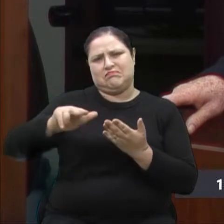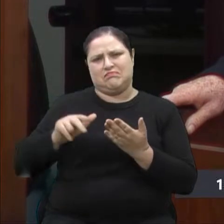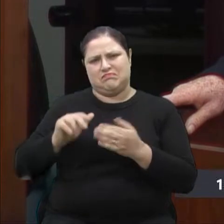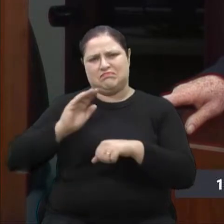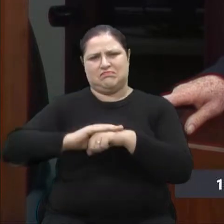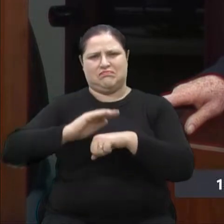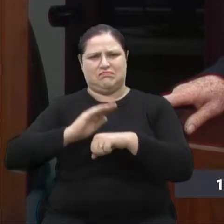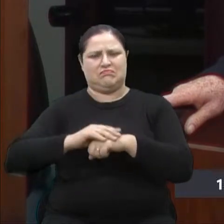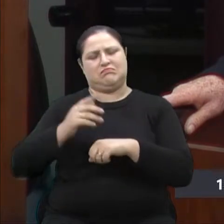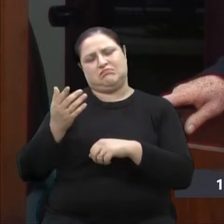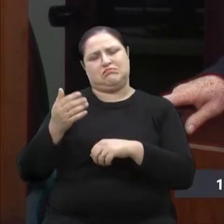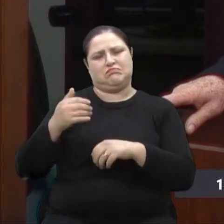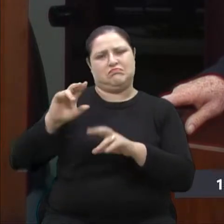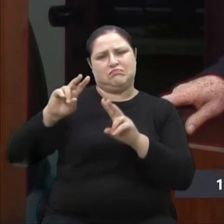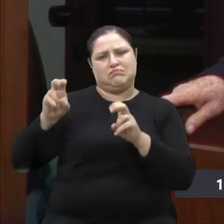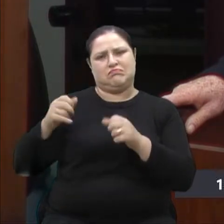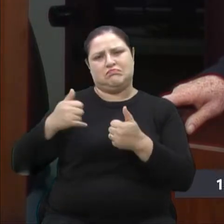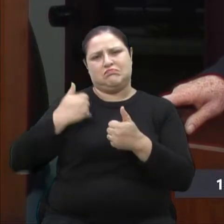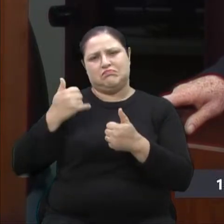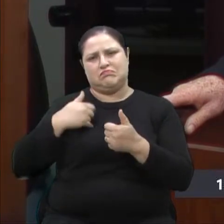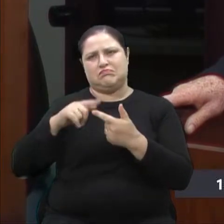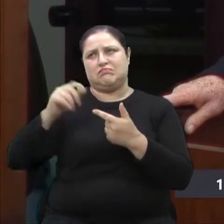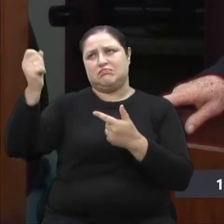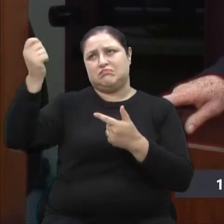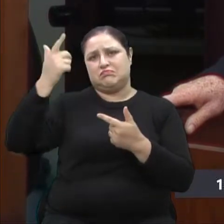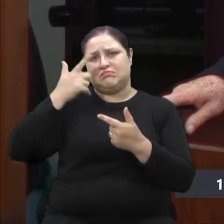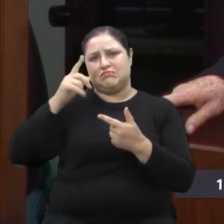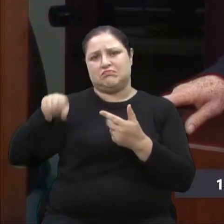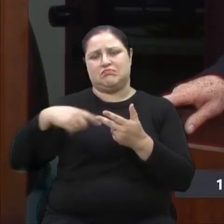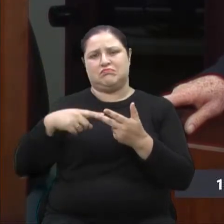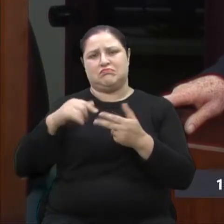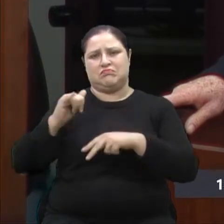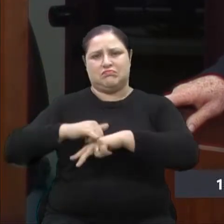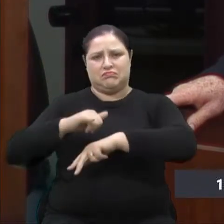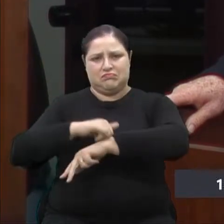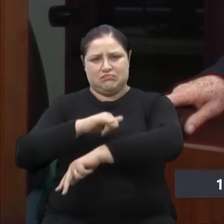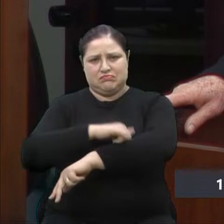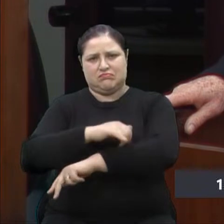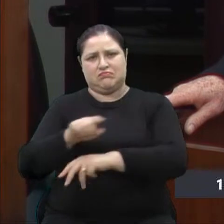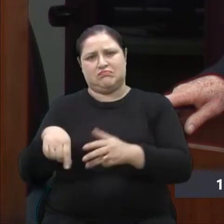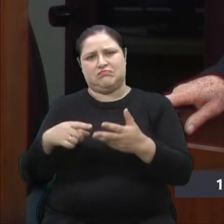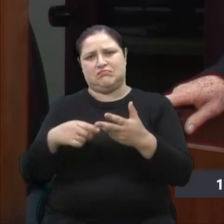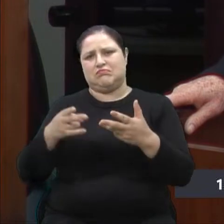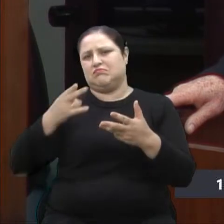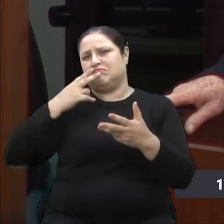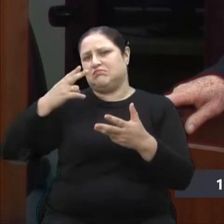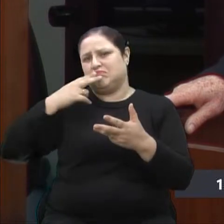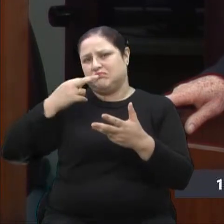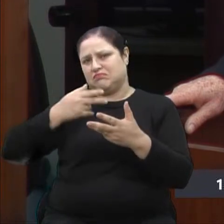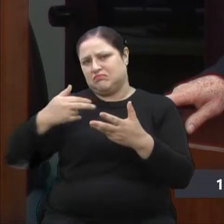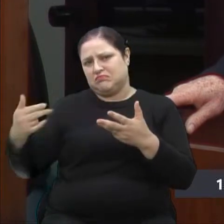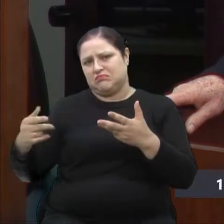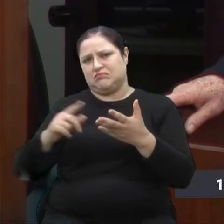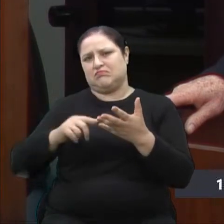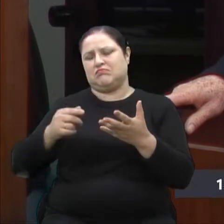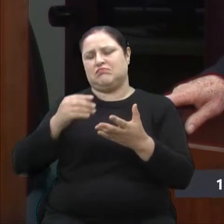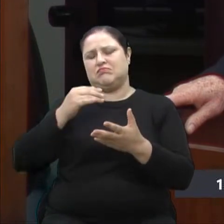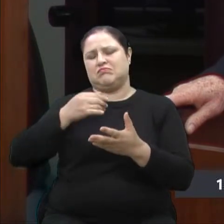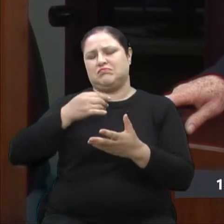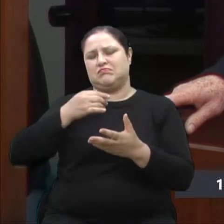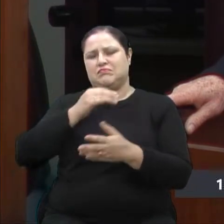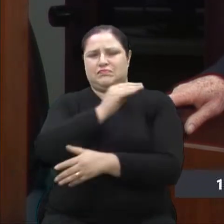A idade, radiação solar, obesidade, tabagismo, alcoolismo,